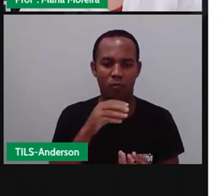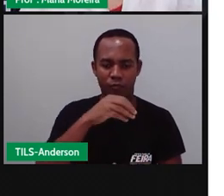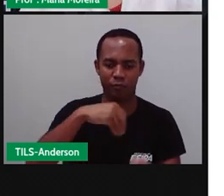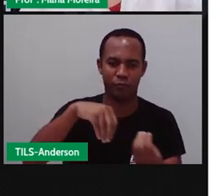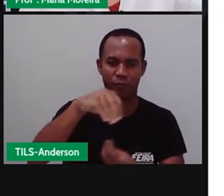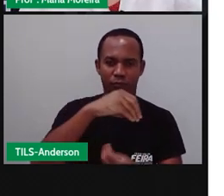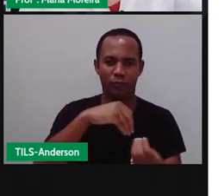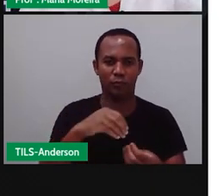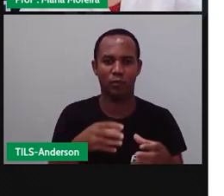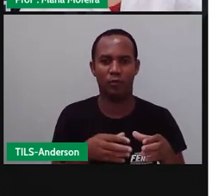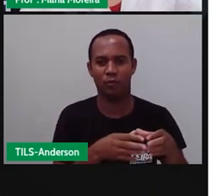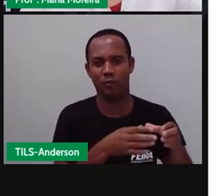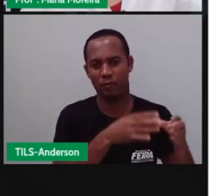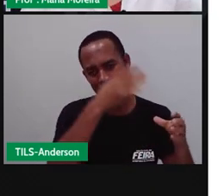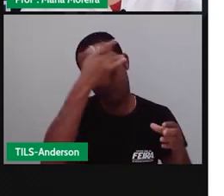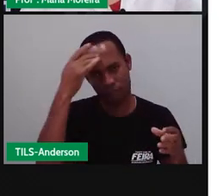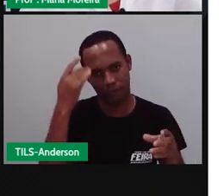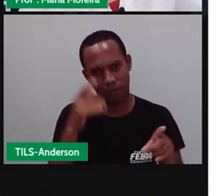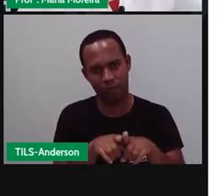multidão.